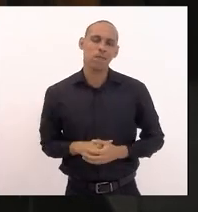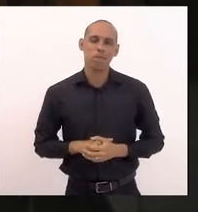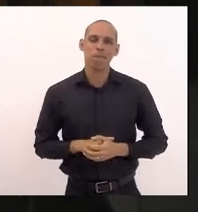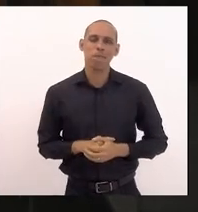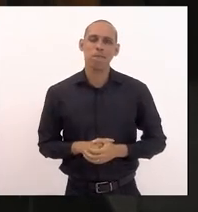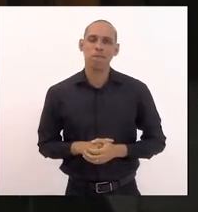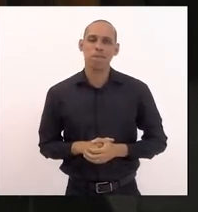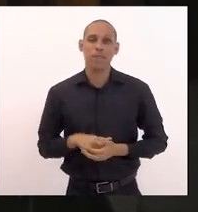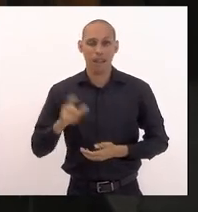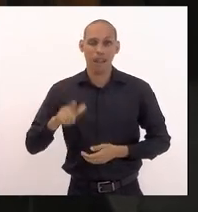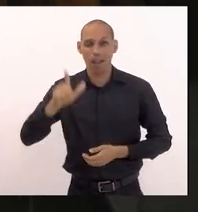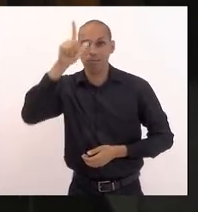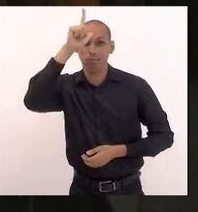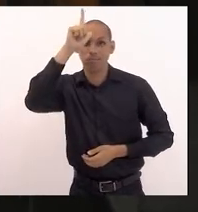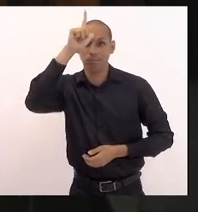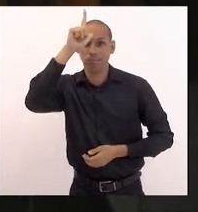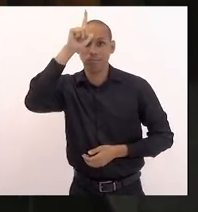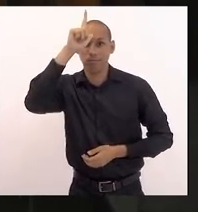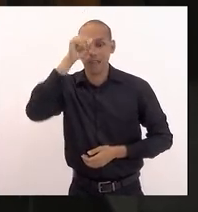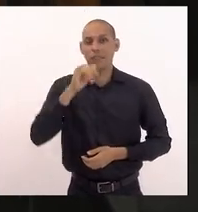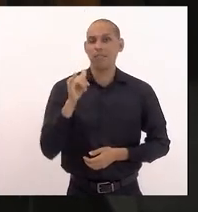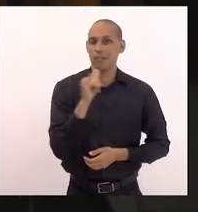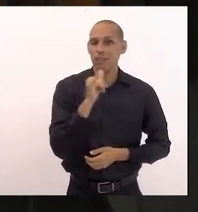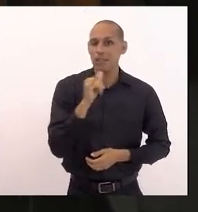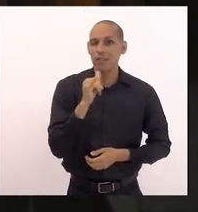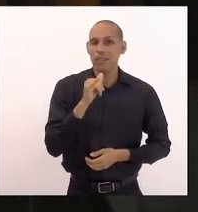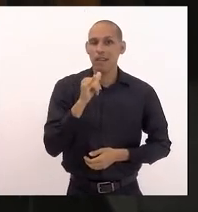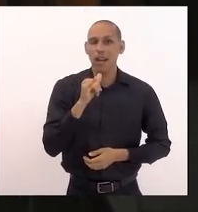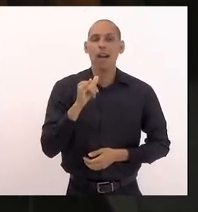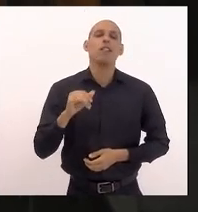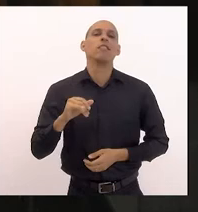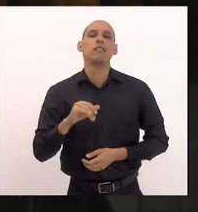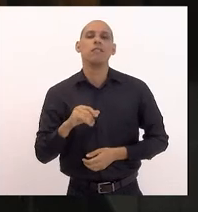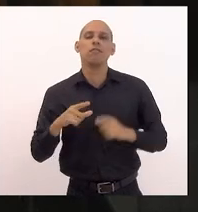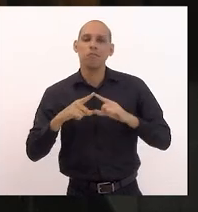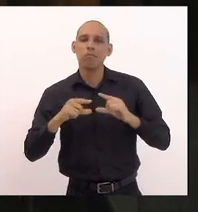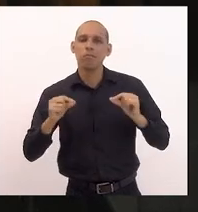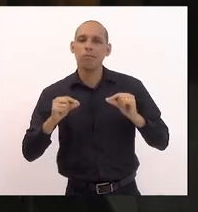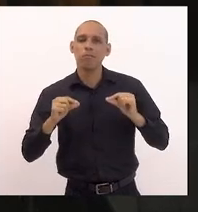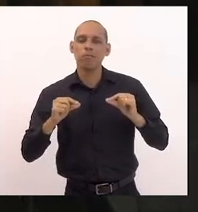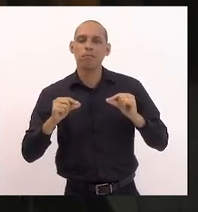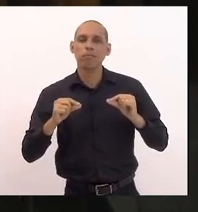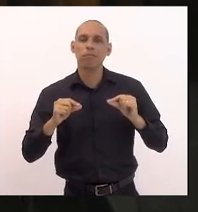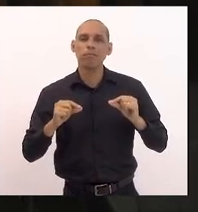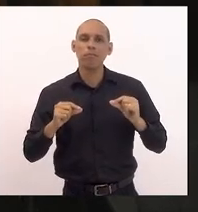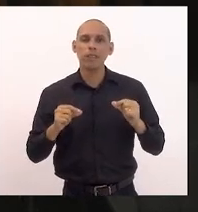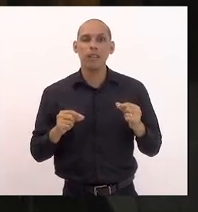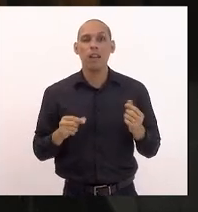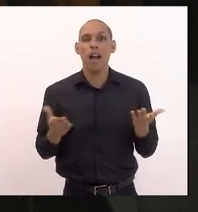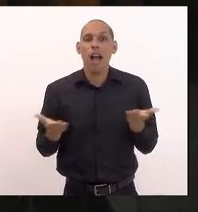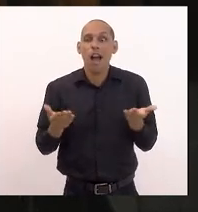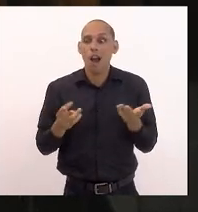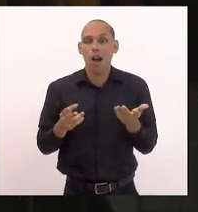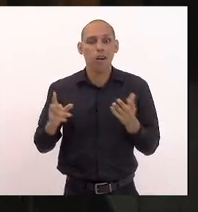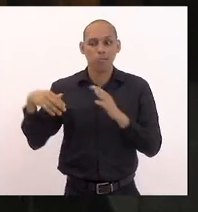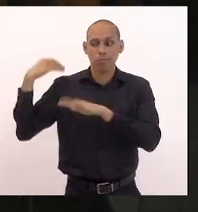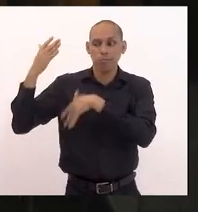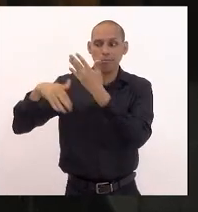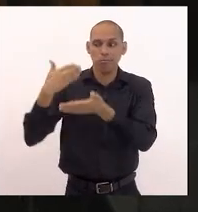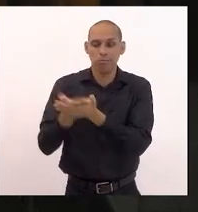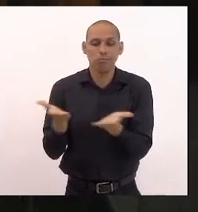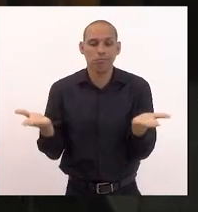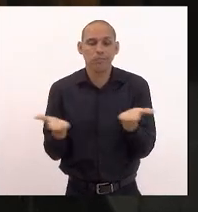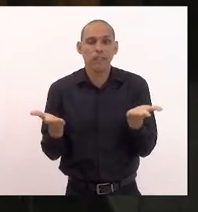Alemanha Itália e Japão e isso continua nato e se revelando nos tempos atuais